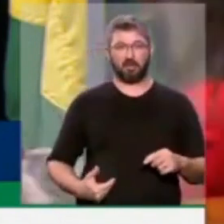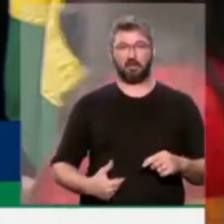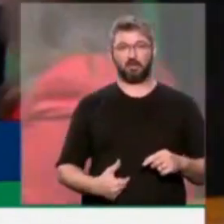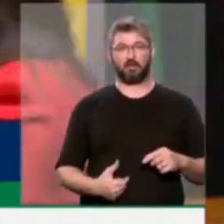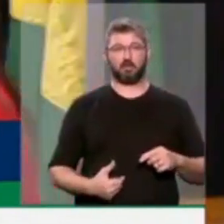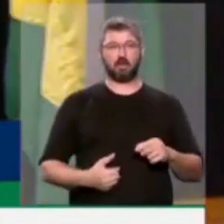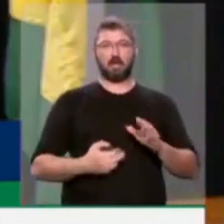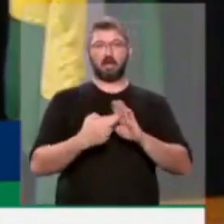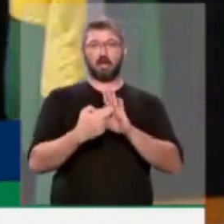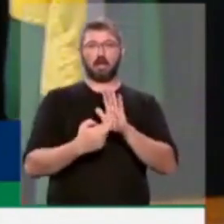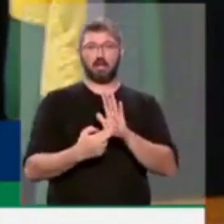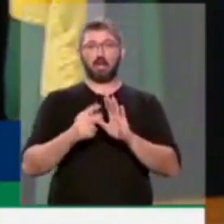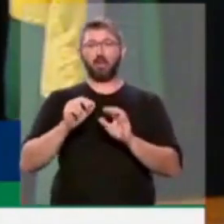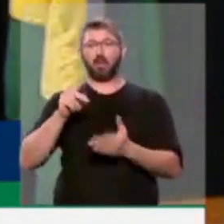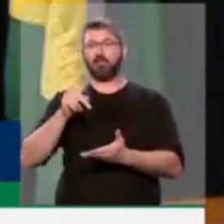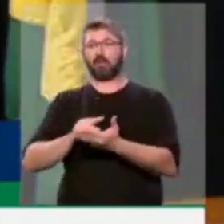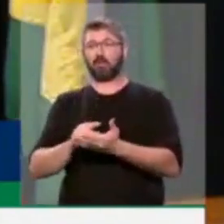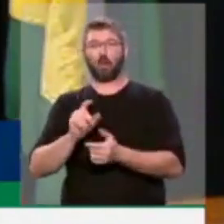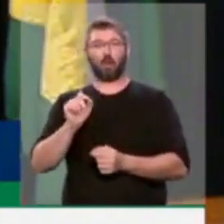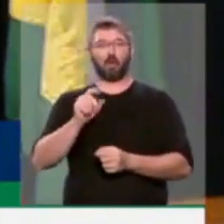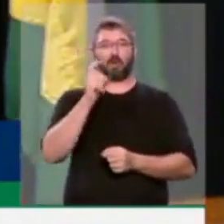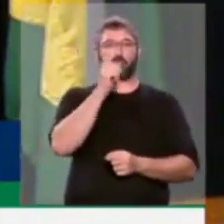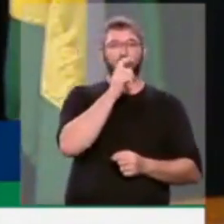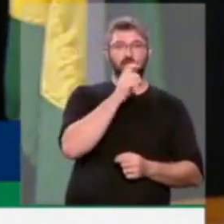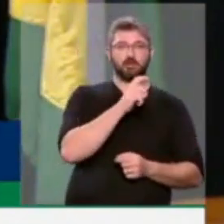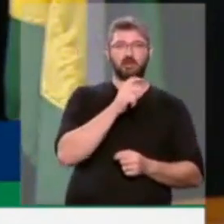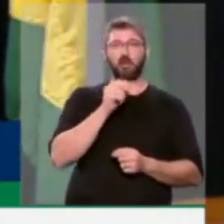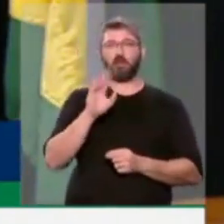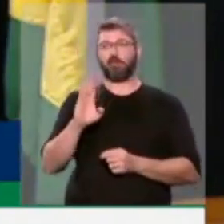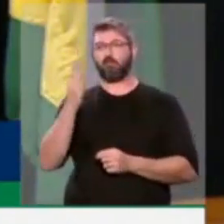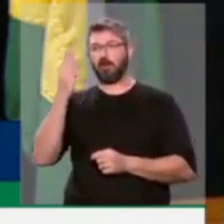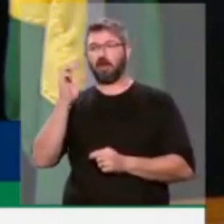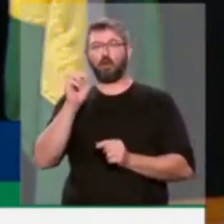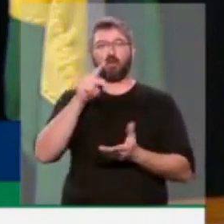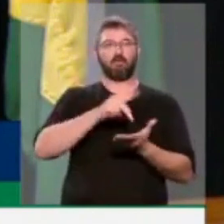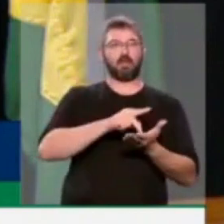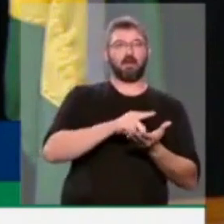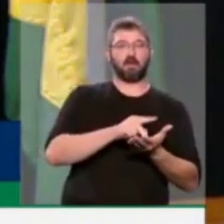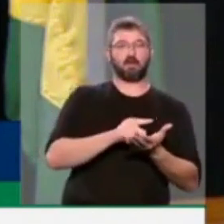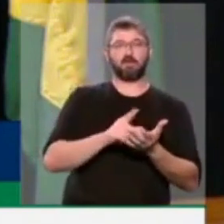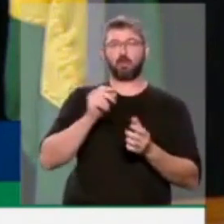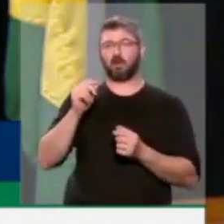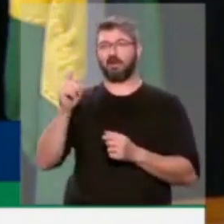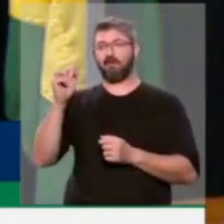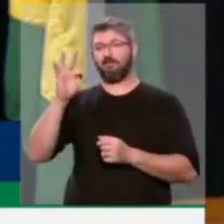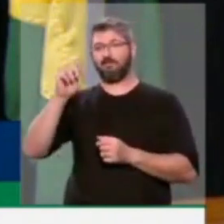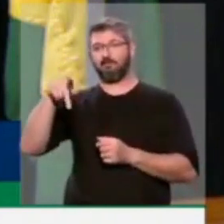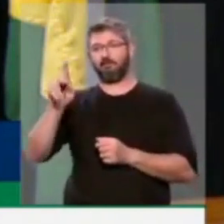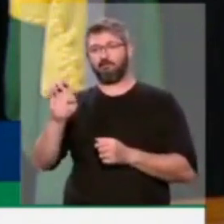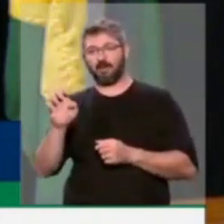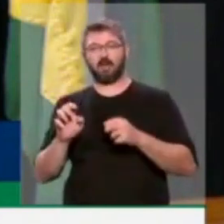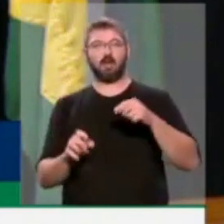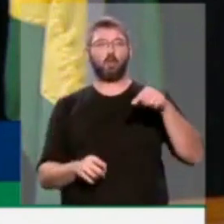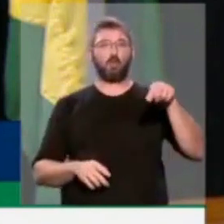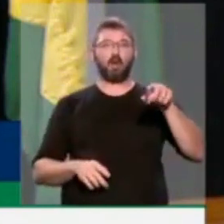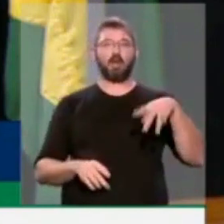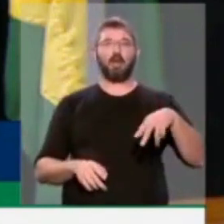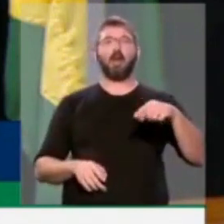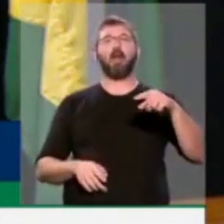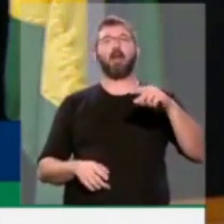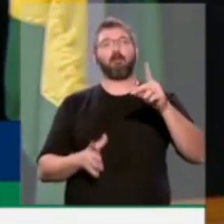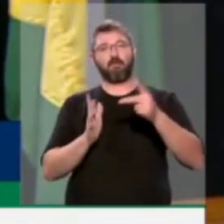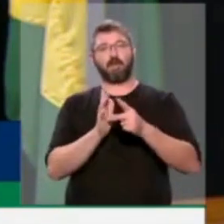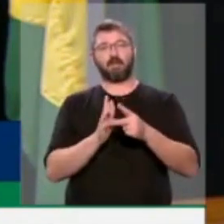regular o que é verdade, o que é mentira, o que é falso, o que é verdadeiro, o que é fake e o que é verdadeiro como